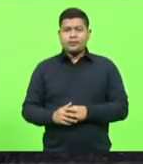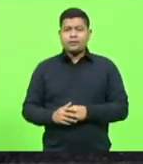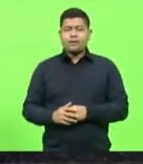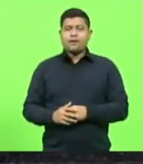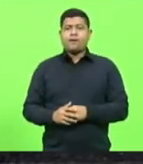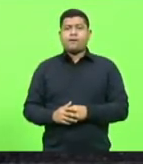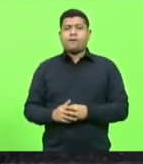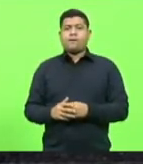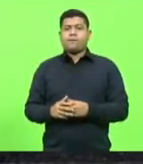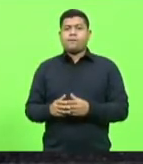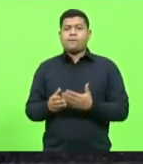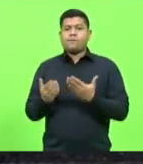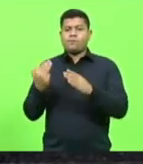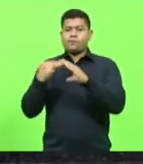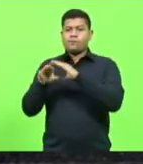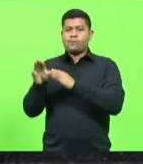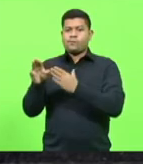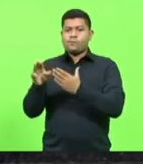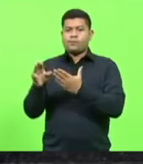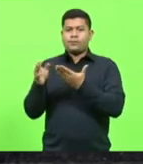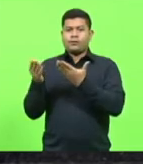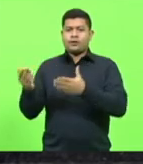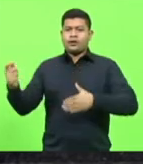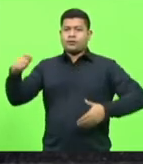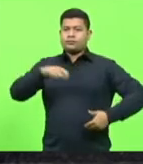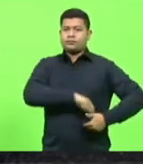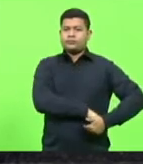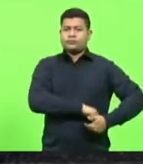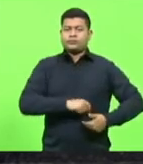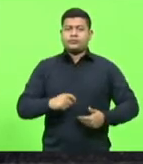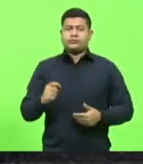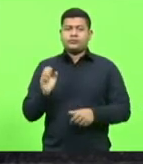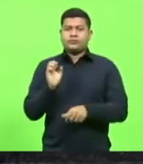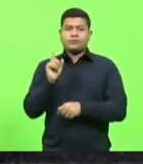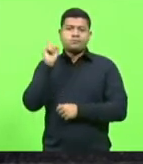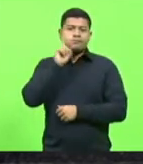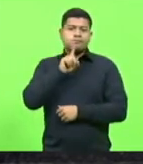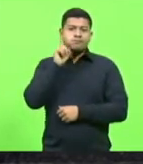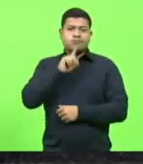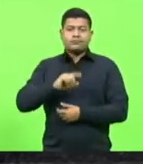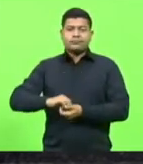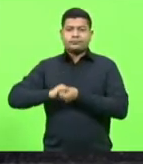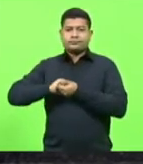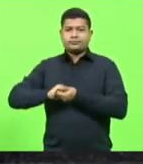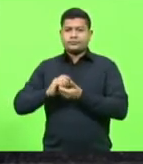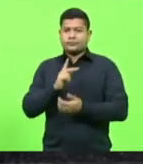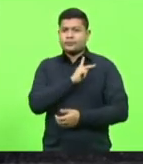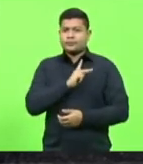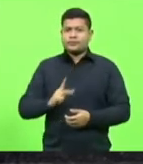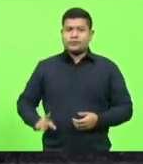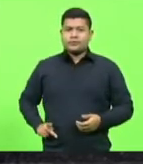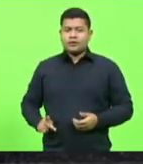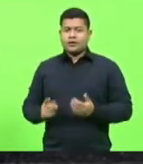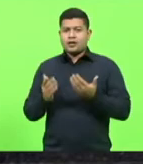Encaminhada ao embaixador dos Estados Unidos no Brasil. Cumprimentando o presidente Joy